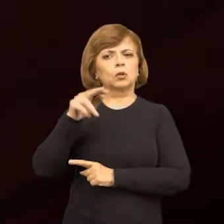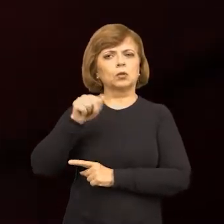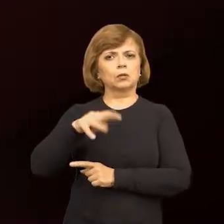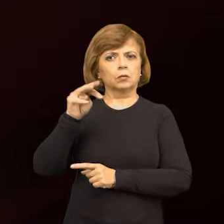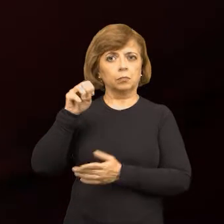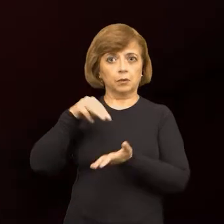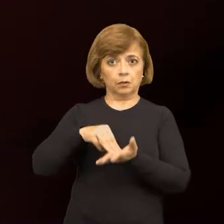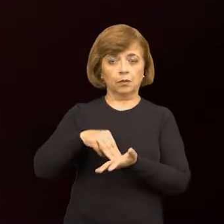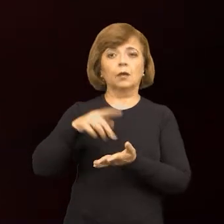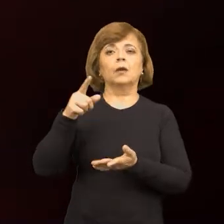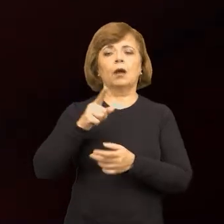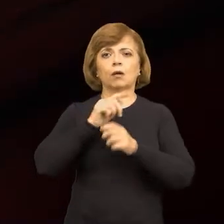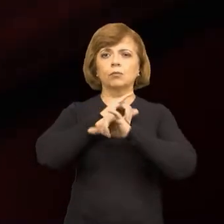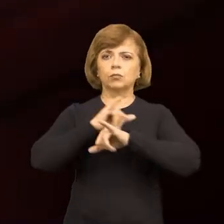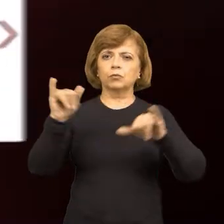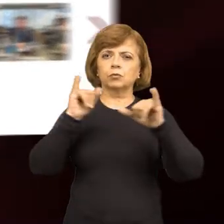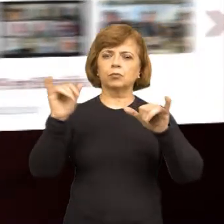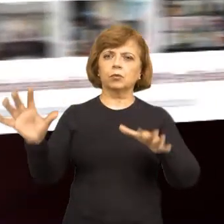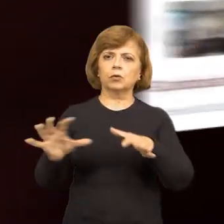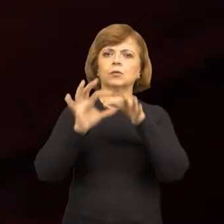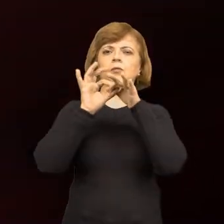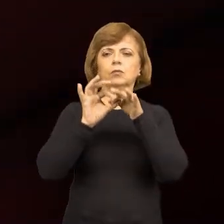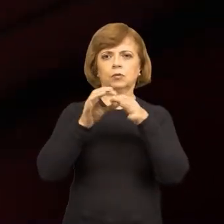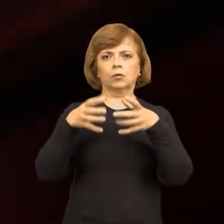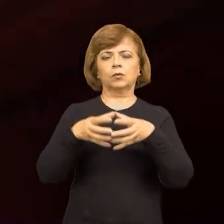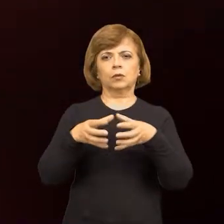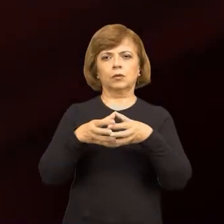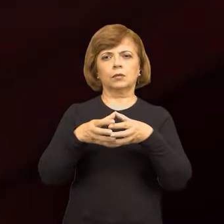do Conselho para a classe. Abre aspas.